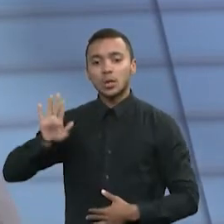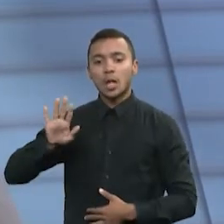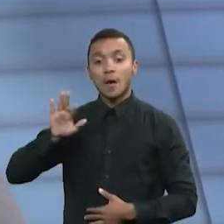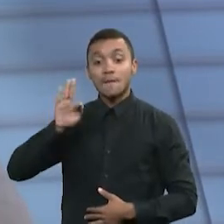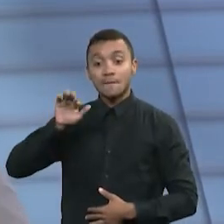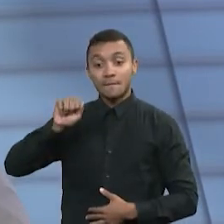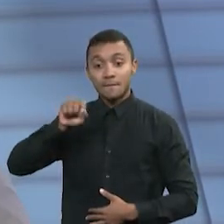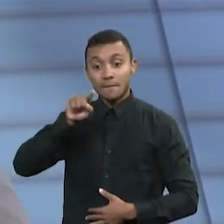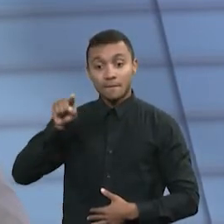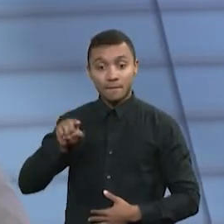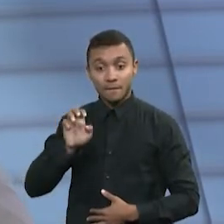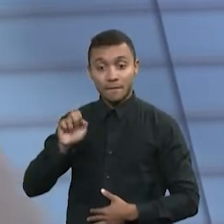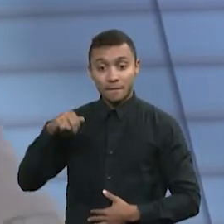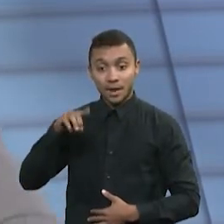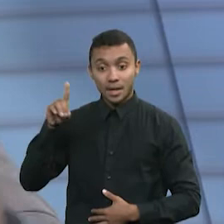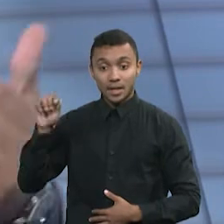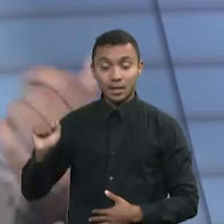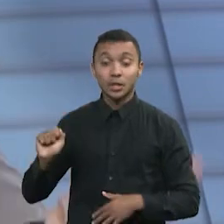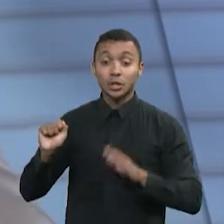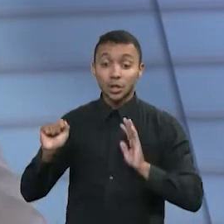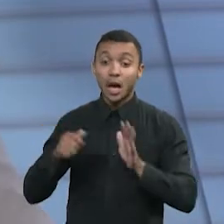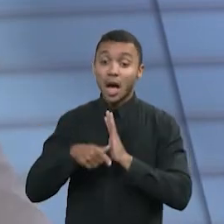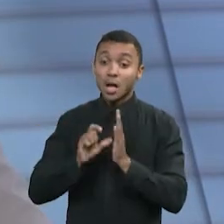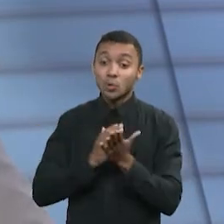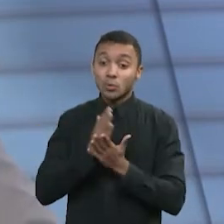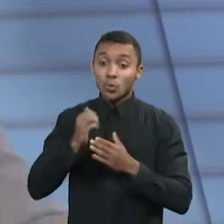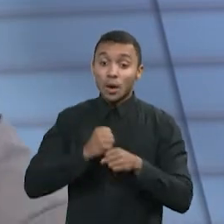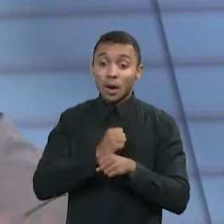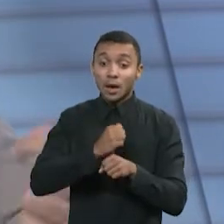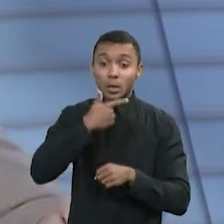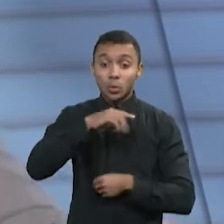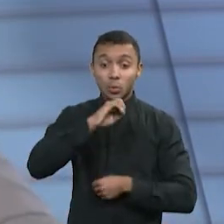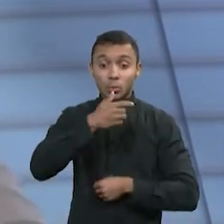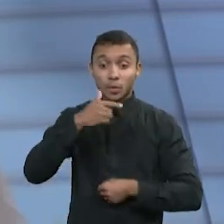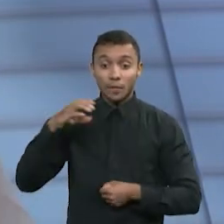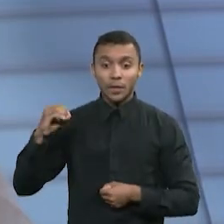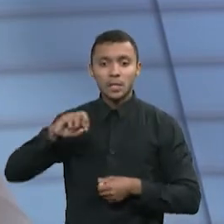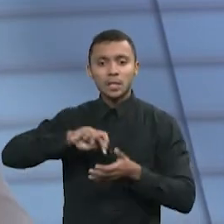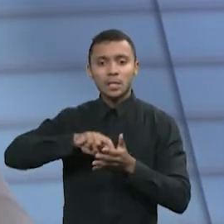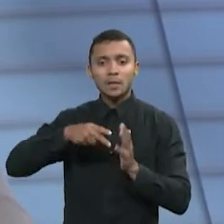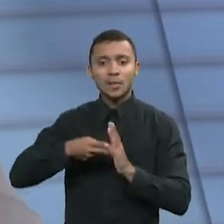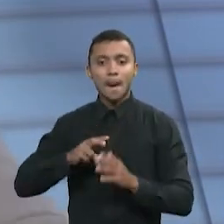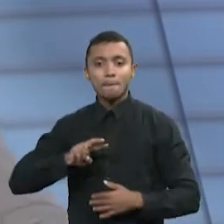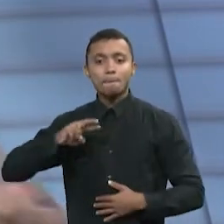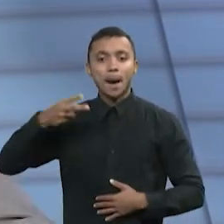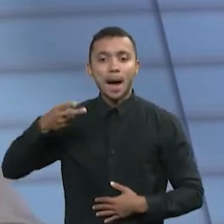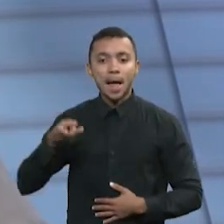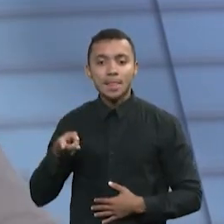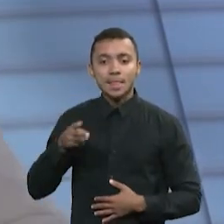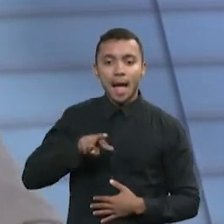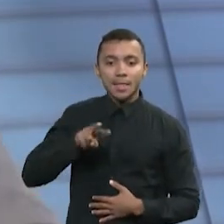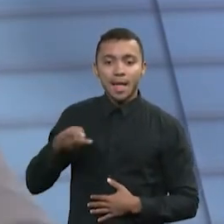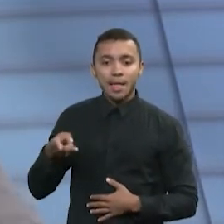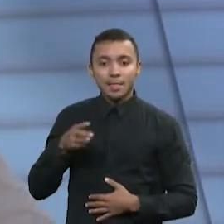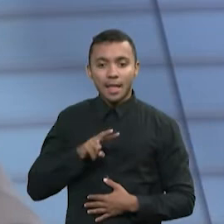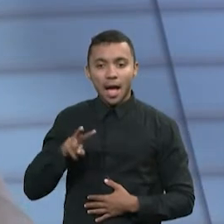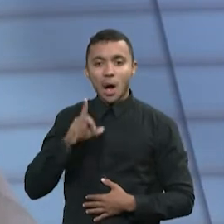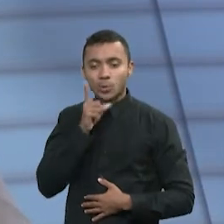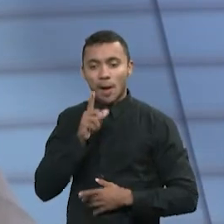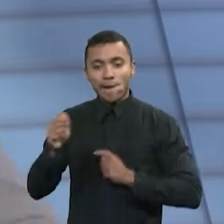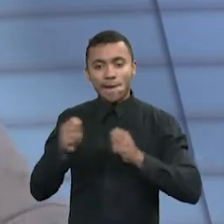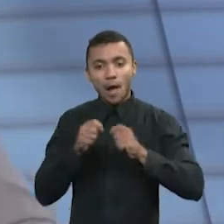medidas na PGFN desde 2020, que são as famosas transações. As transações são as negociações diretamente com a